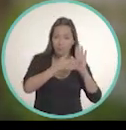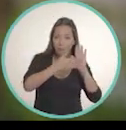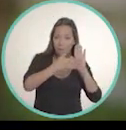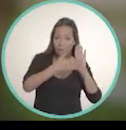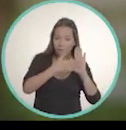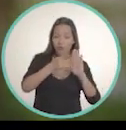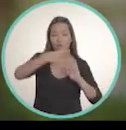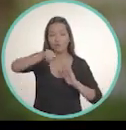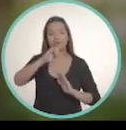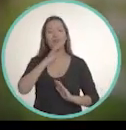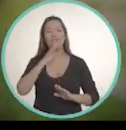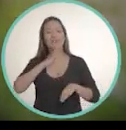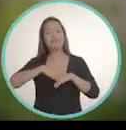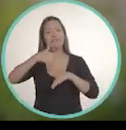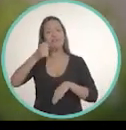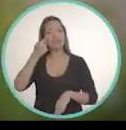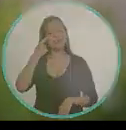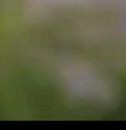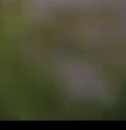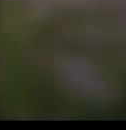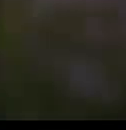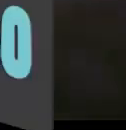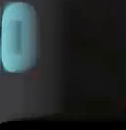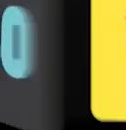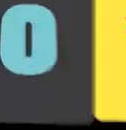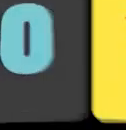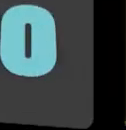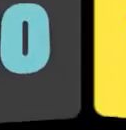Freixo, chegou a hora de você conhecer melhor o nosso candidato.